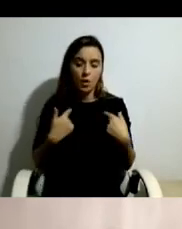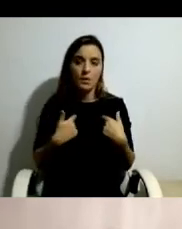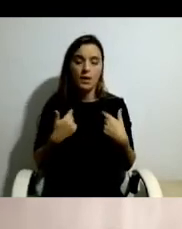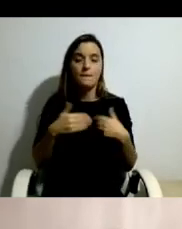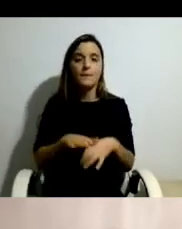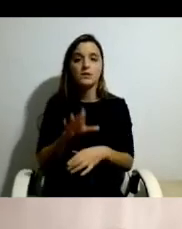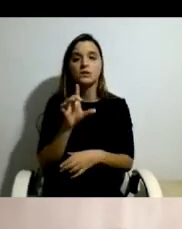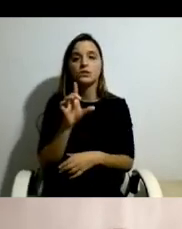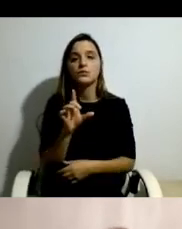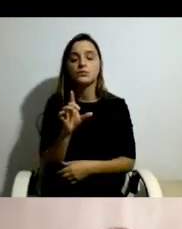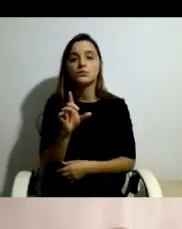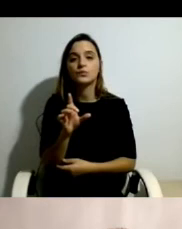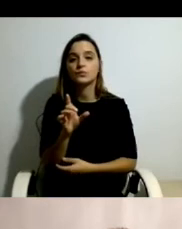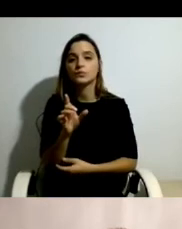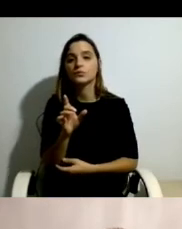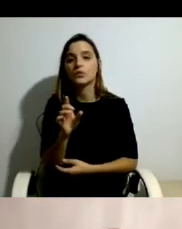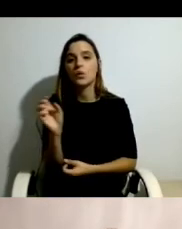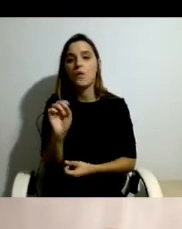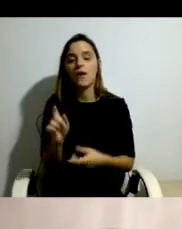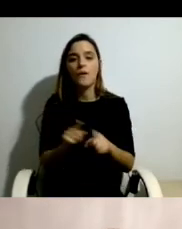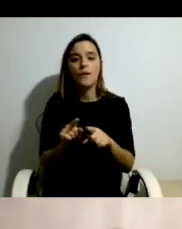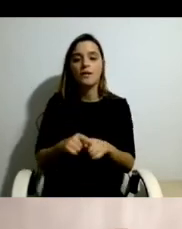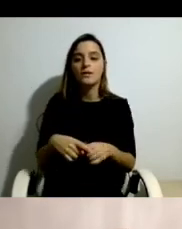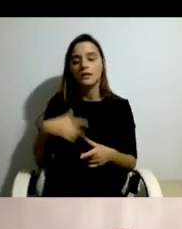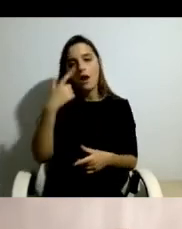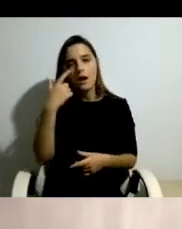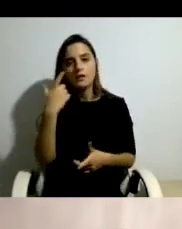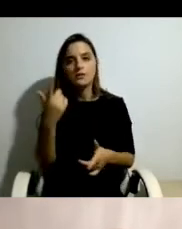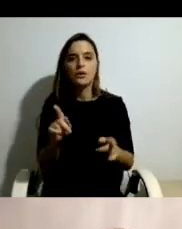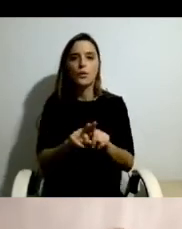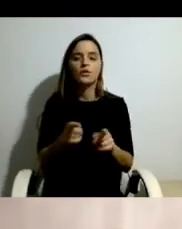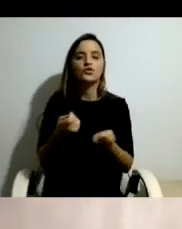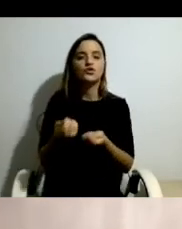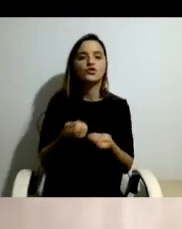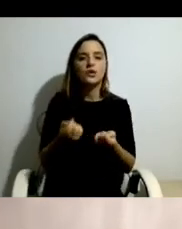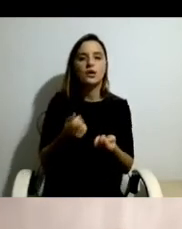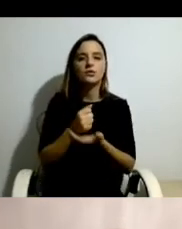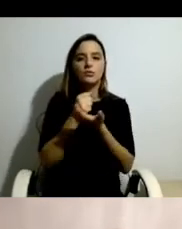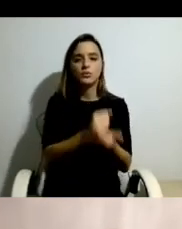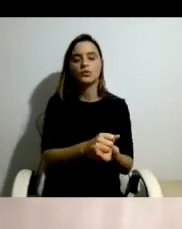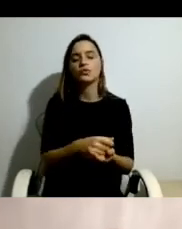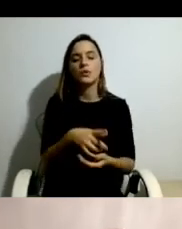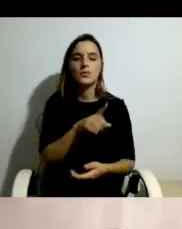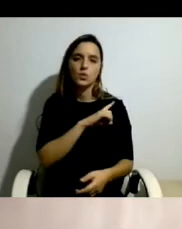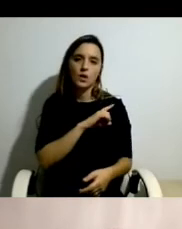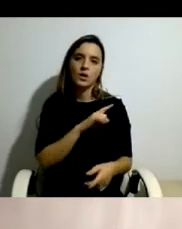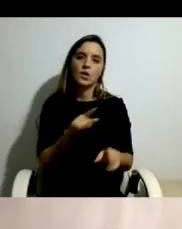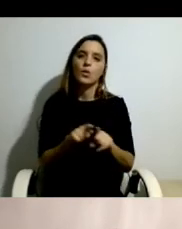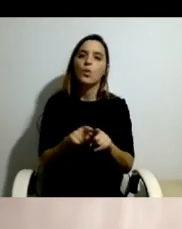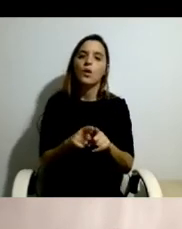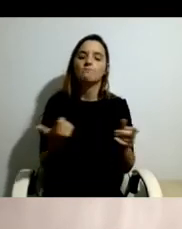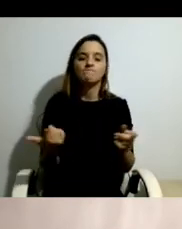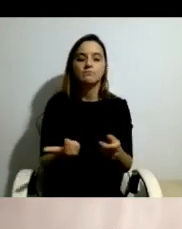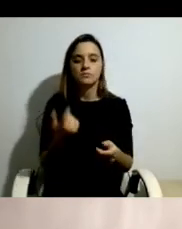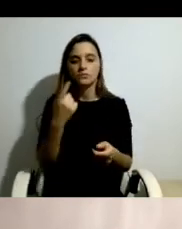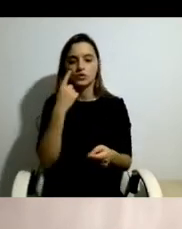não tinha qualquer experiência de gestão de assistentes pessoais. Portanto, esta falta de experiência